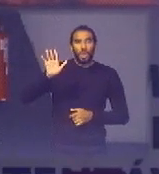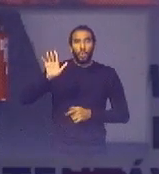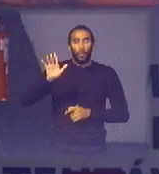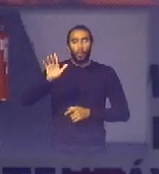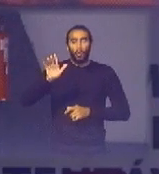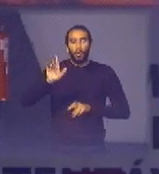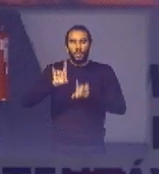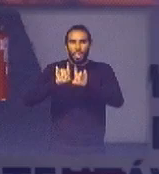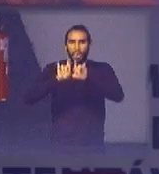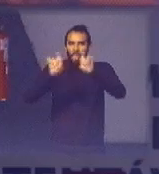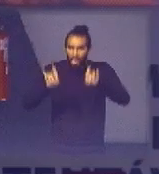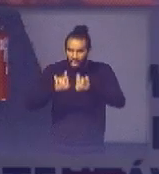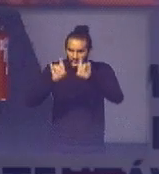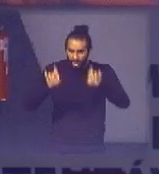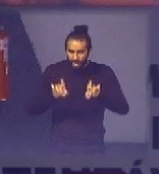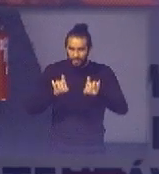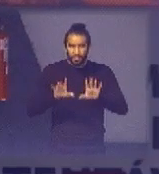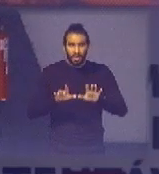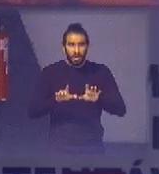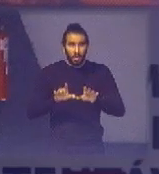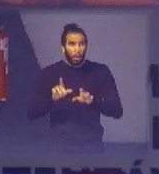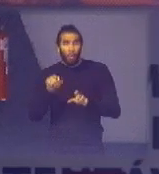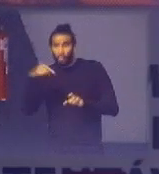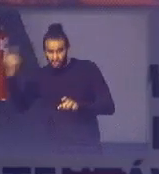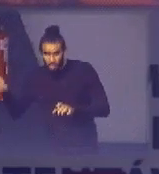o resto por óbvio é presencial